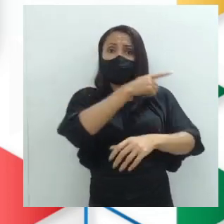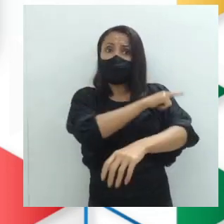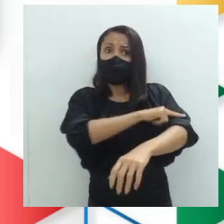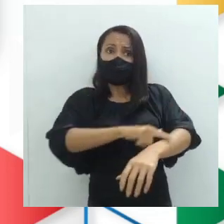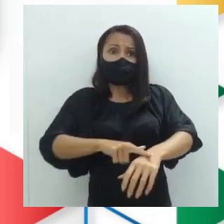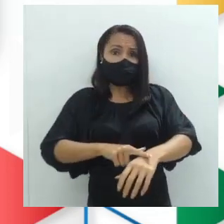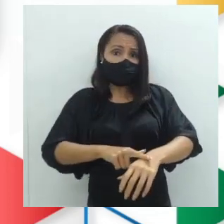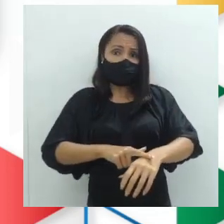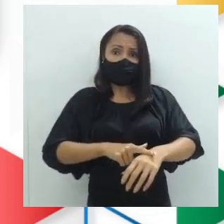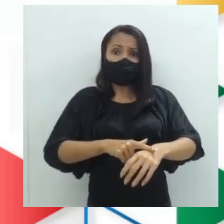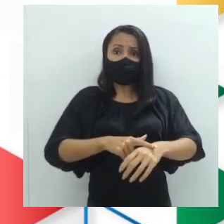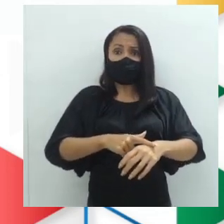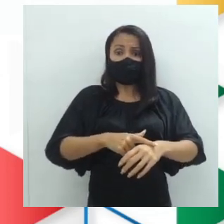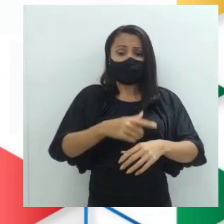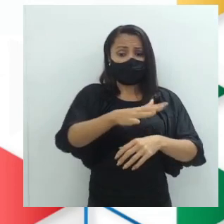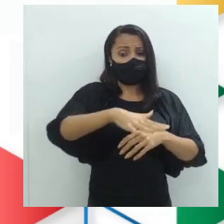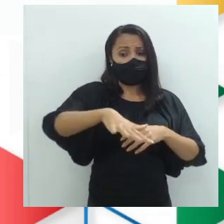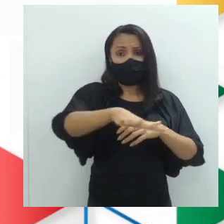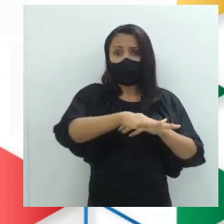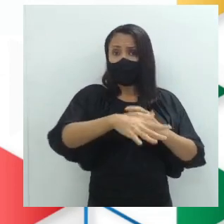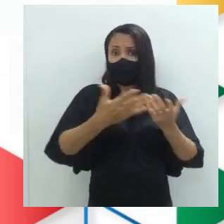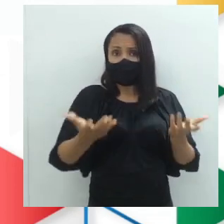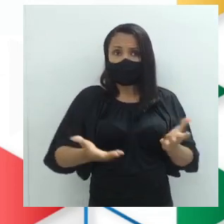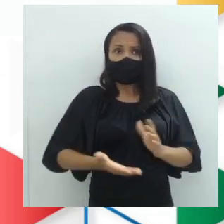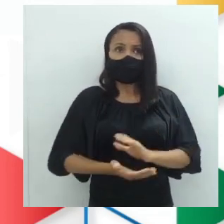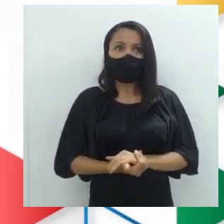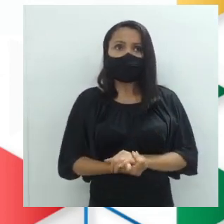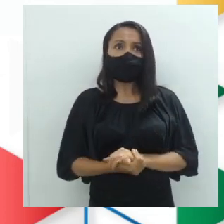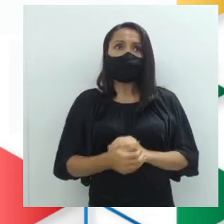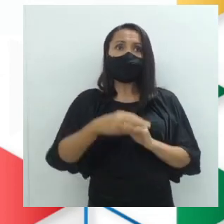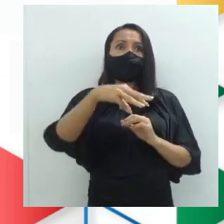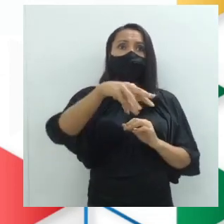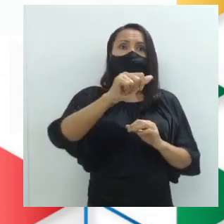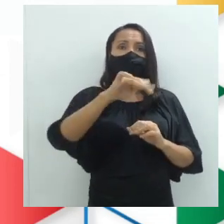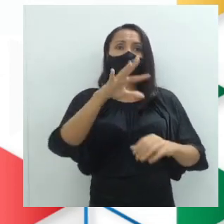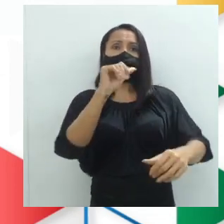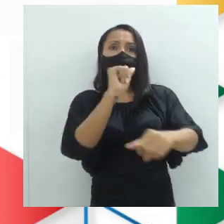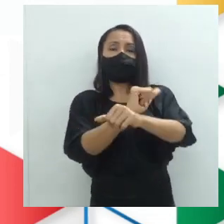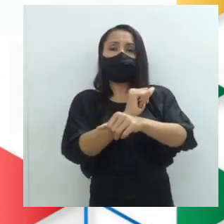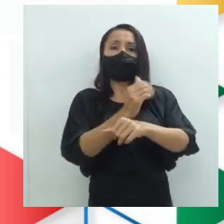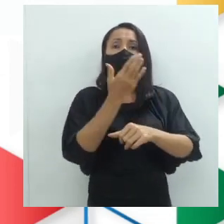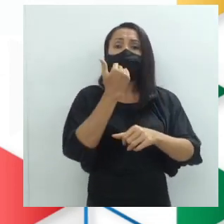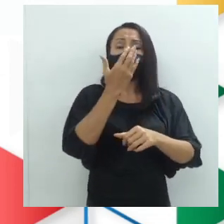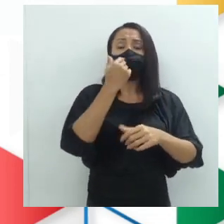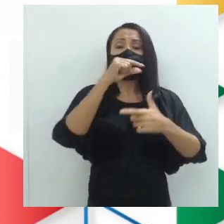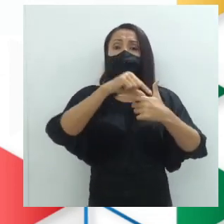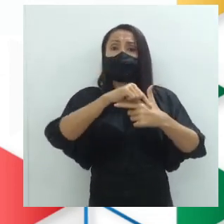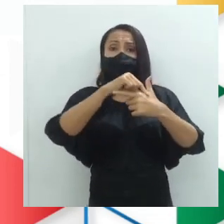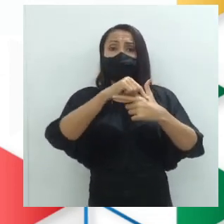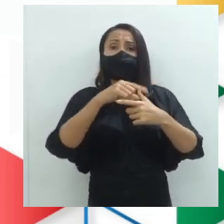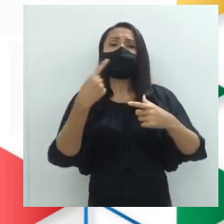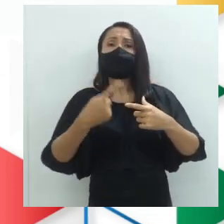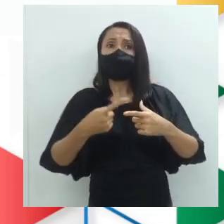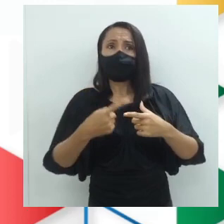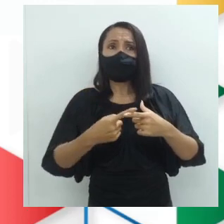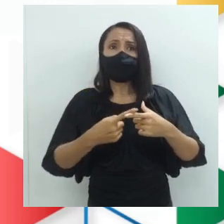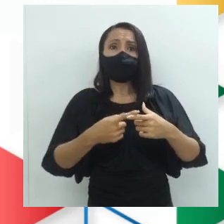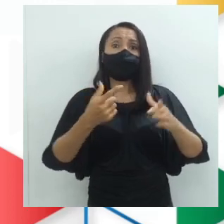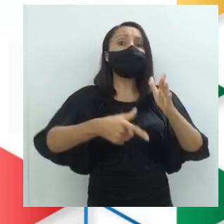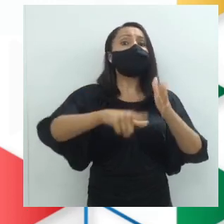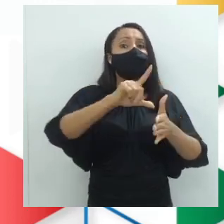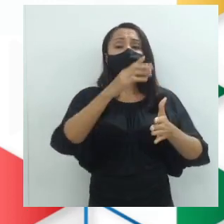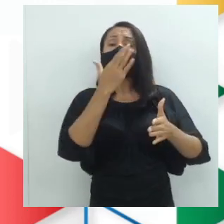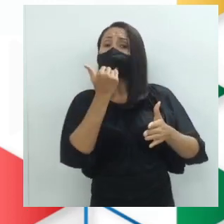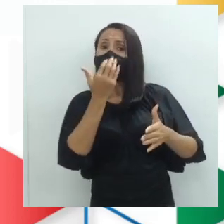no ambiente. Maria deixou de comer carne. Se ela deixou de comer carne, é porque ela comia carne.